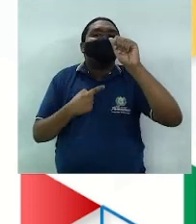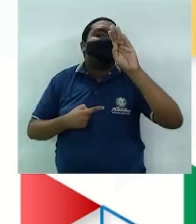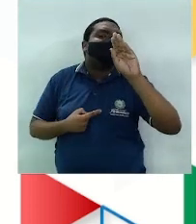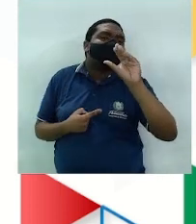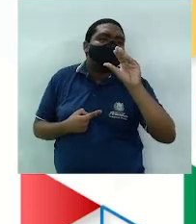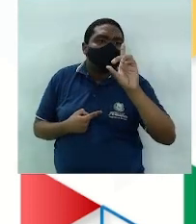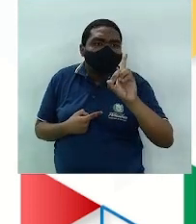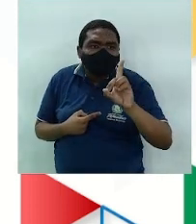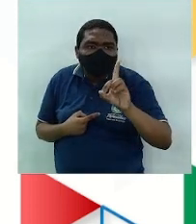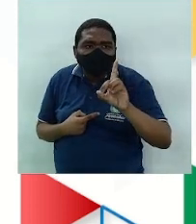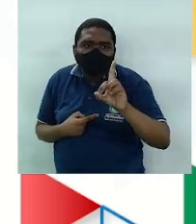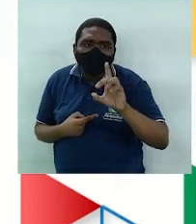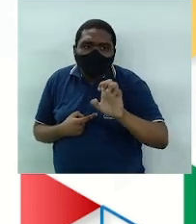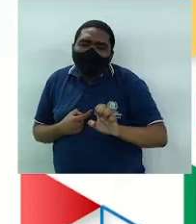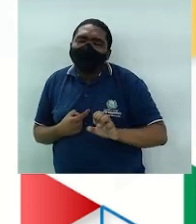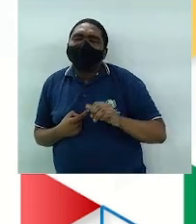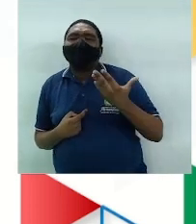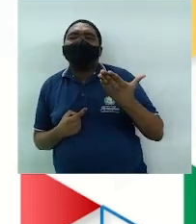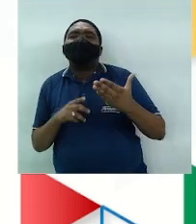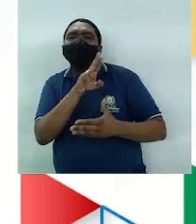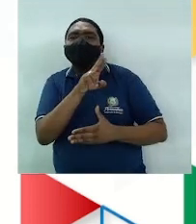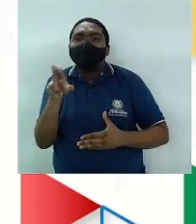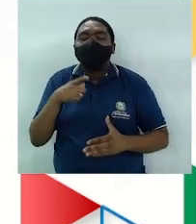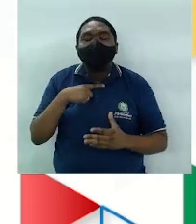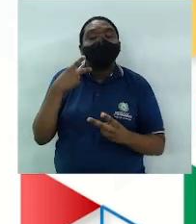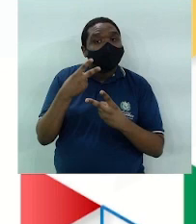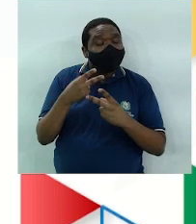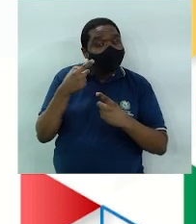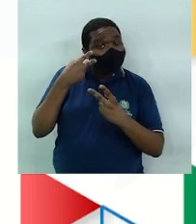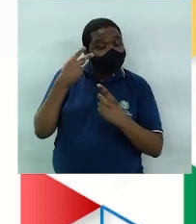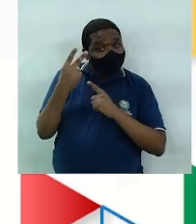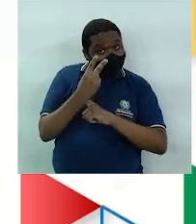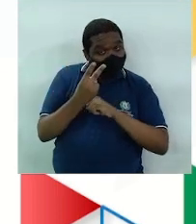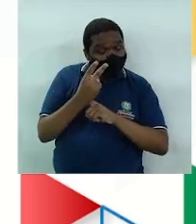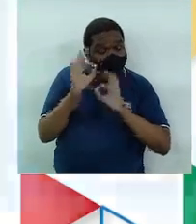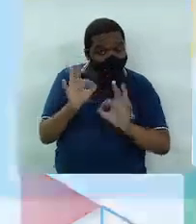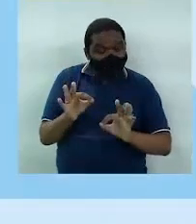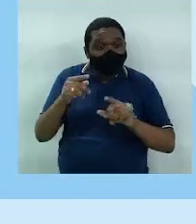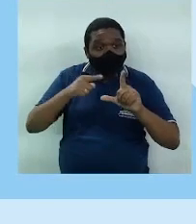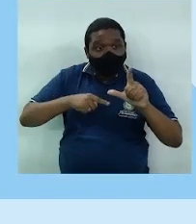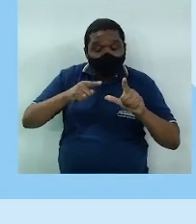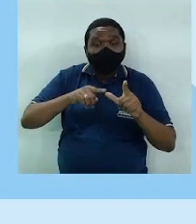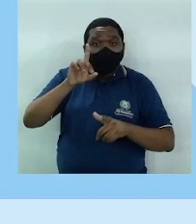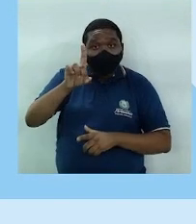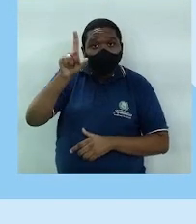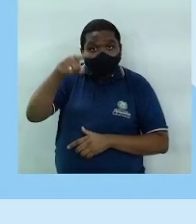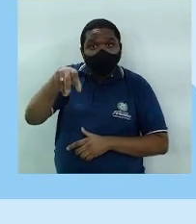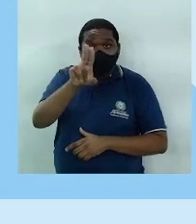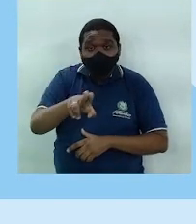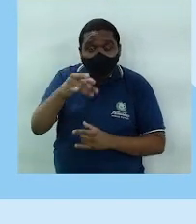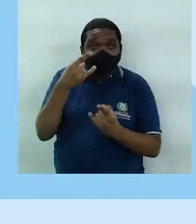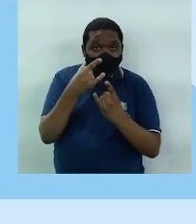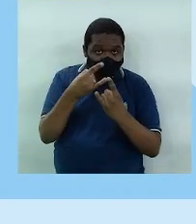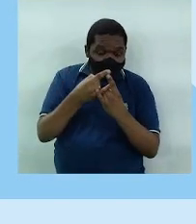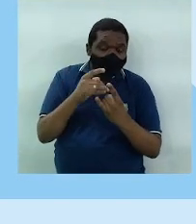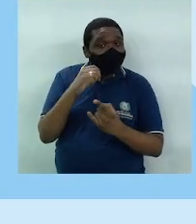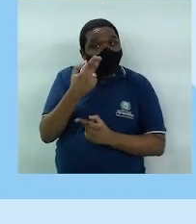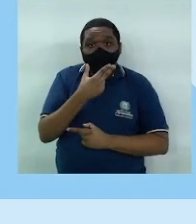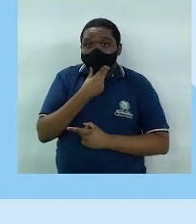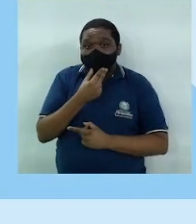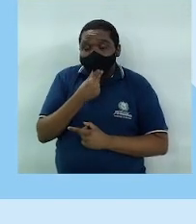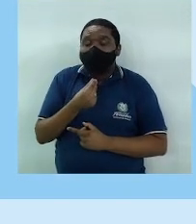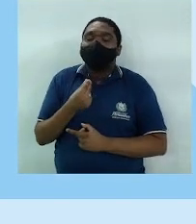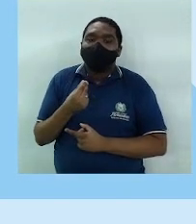completamente o nome de um homem que garante a proteção, tá certo? Seria a alternativa D, a camisinha, né? Ou preservativo masculino,